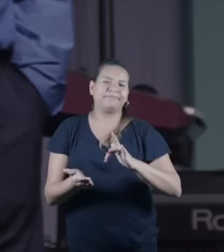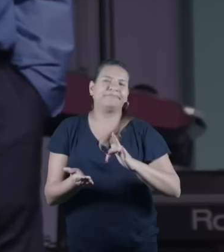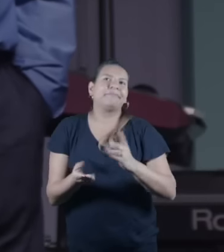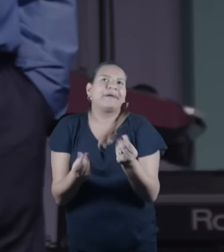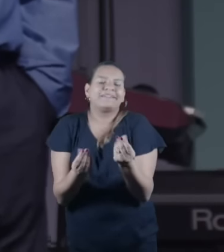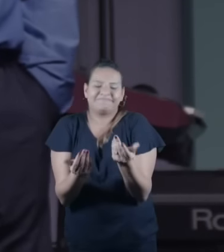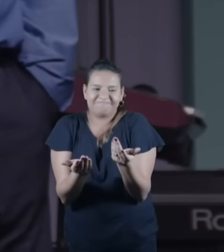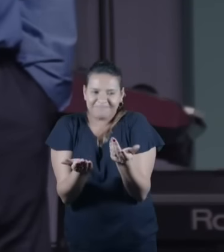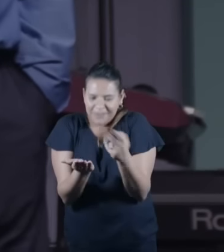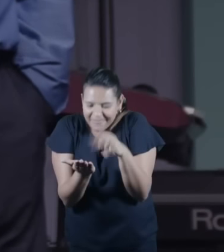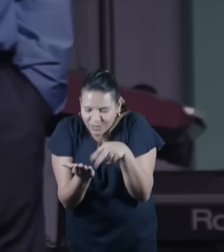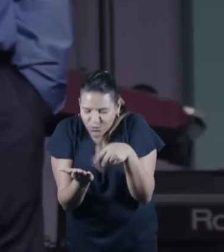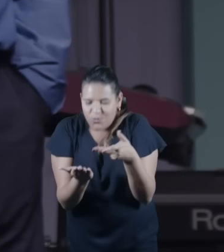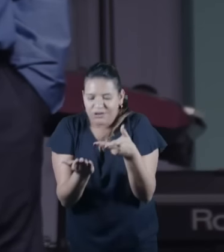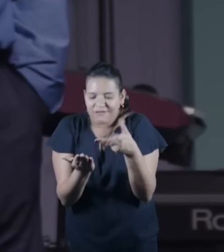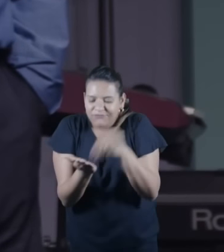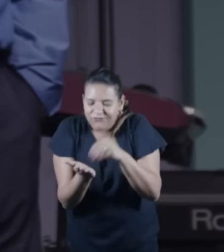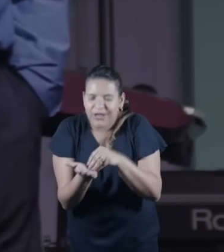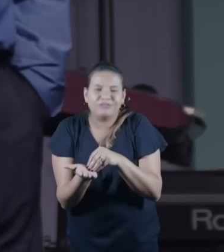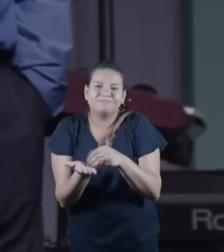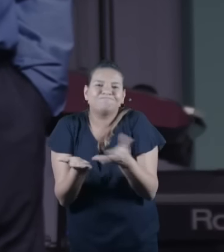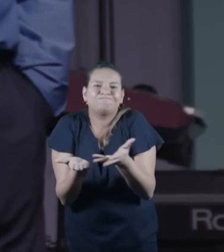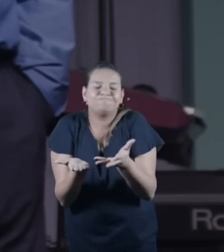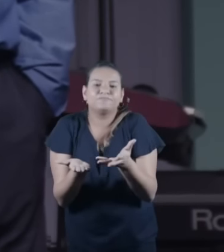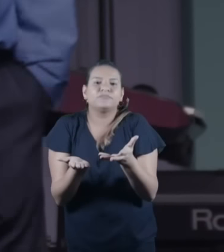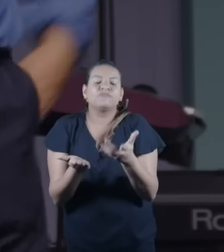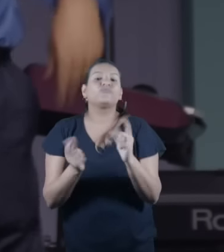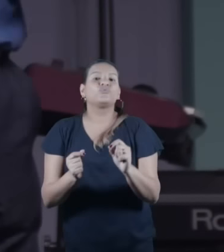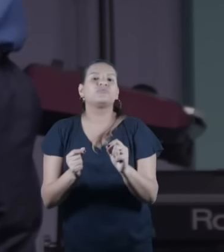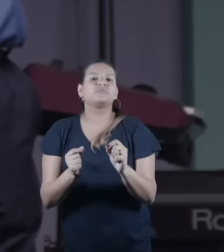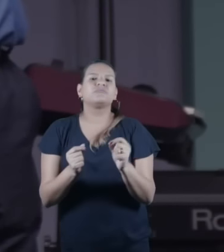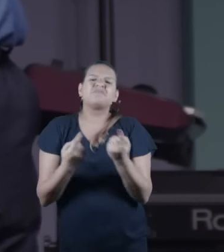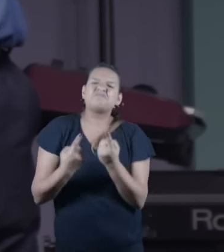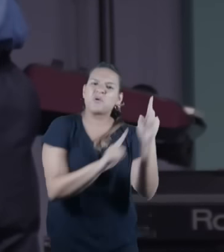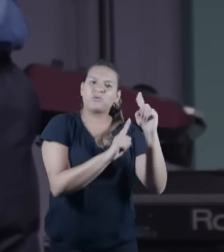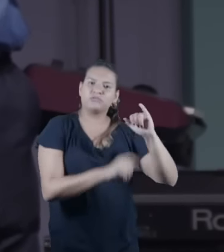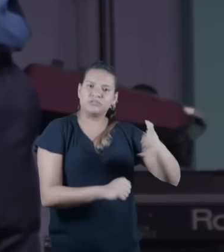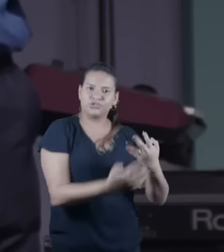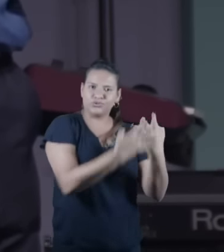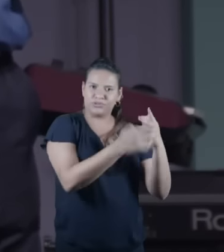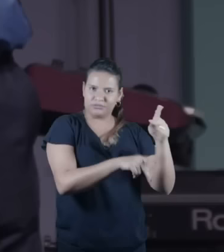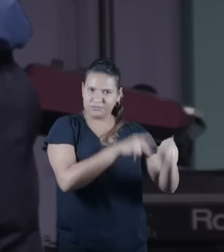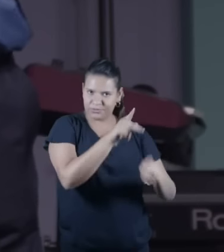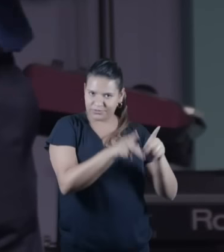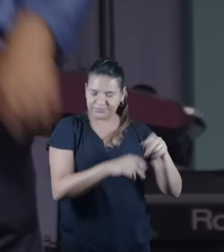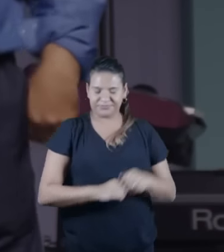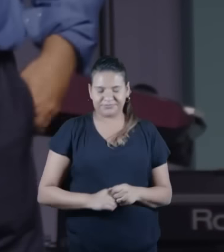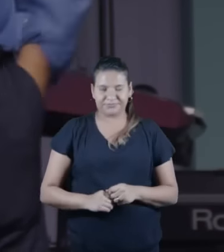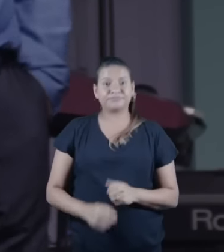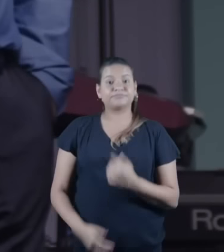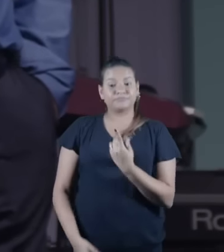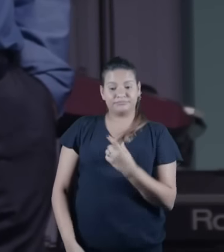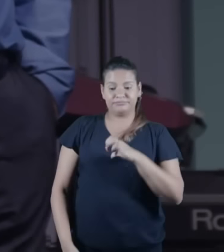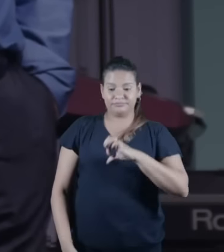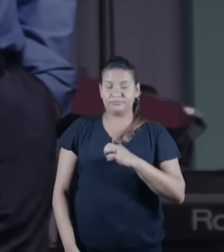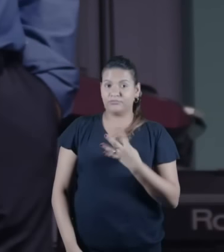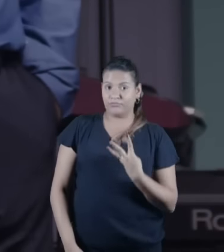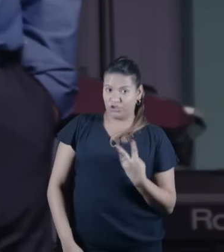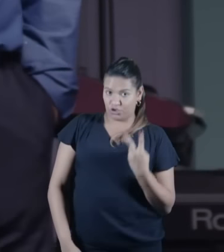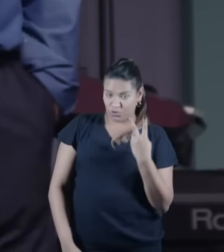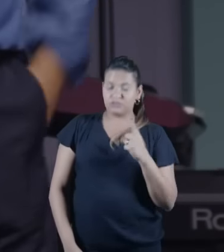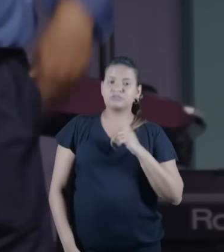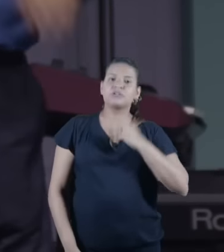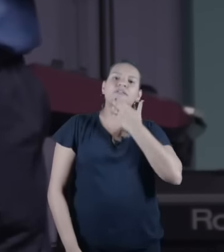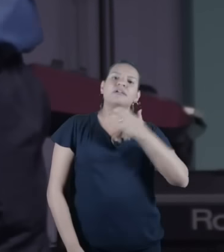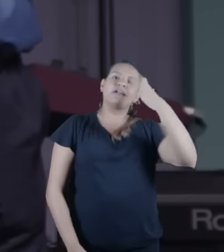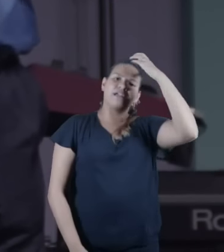perseguiu os judeus em 1492 o rei Ferdinando com a